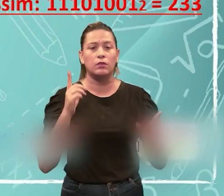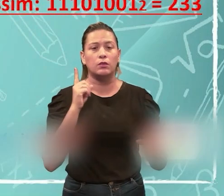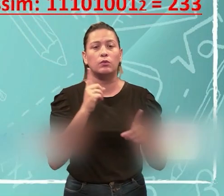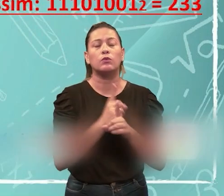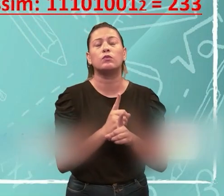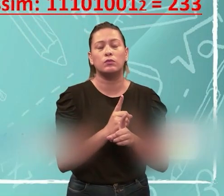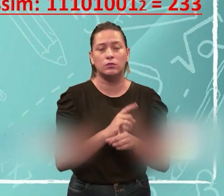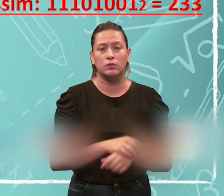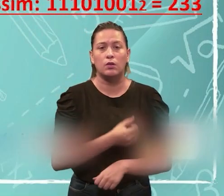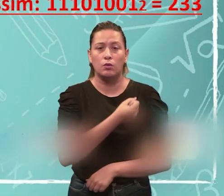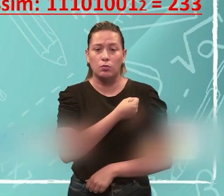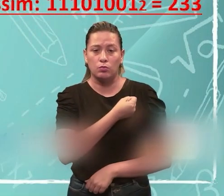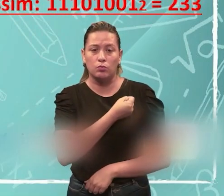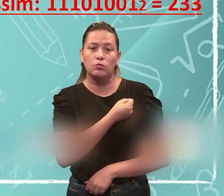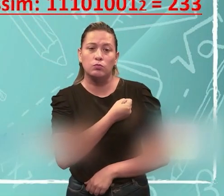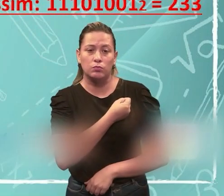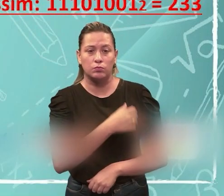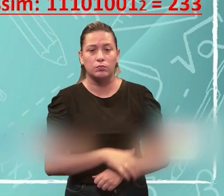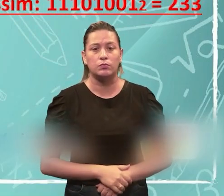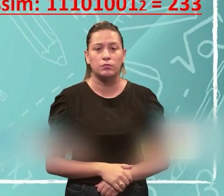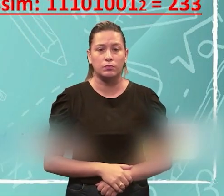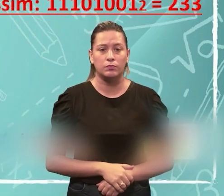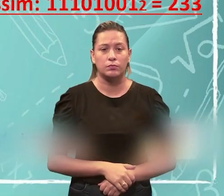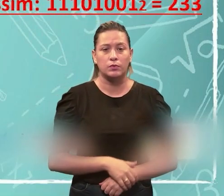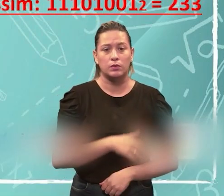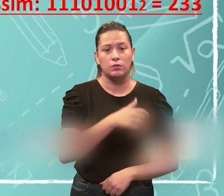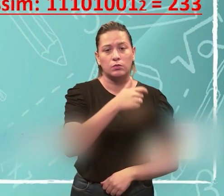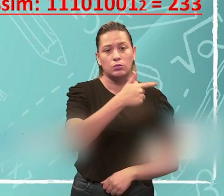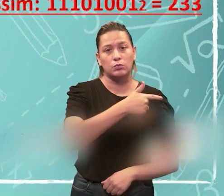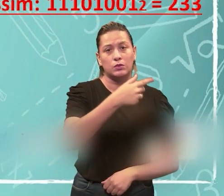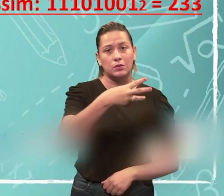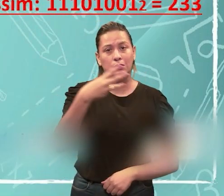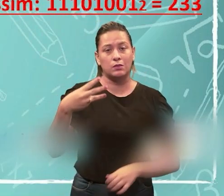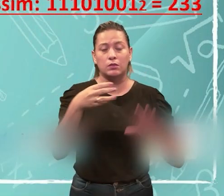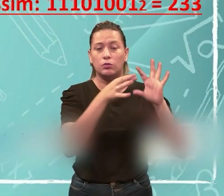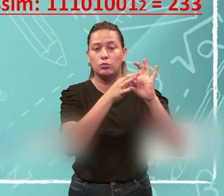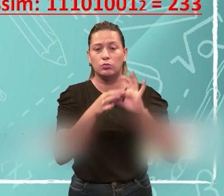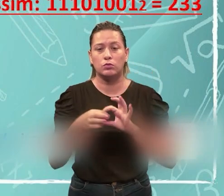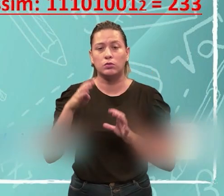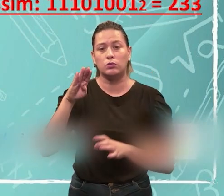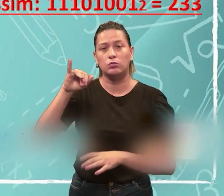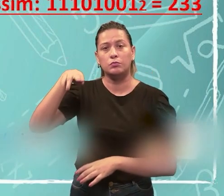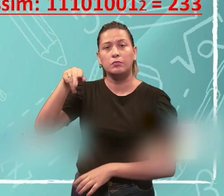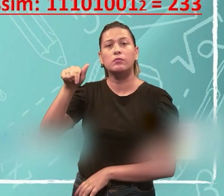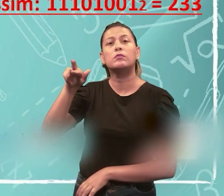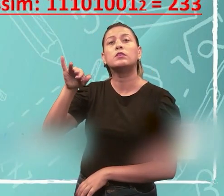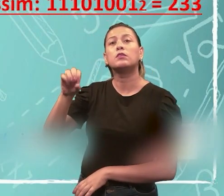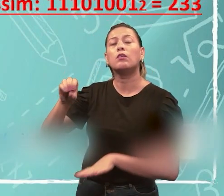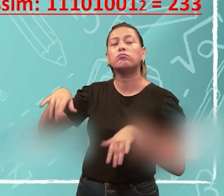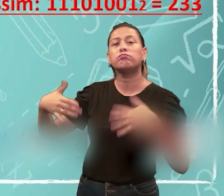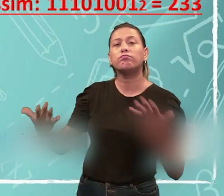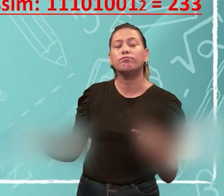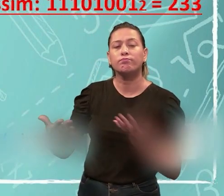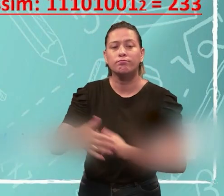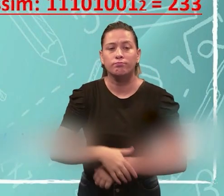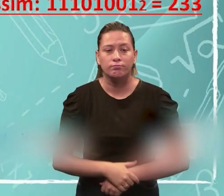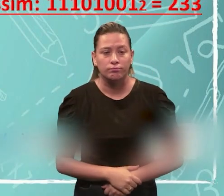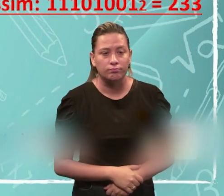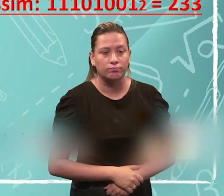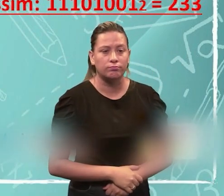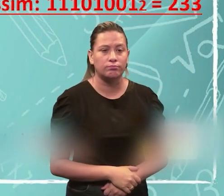o número binário do número 233. Então, qual é esse número? É,